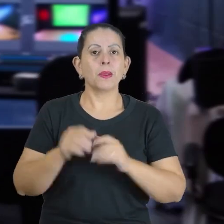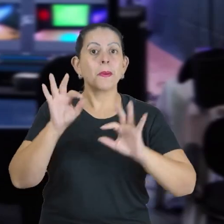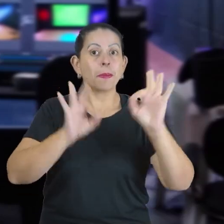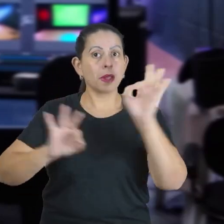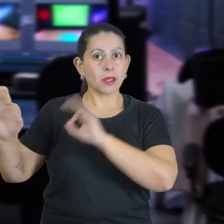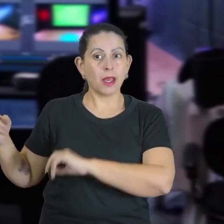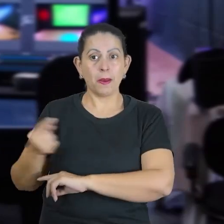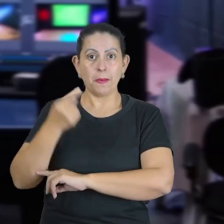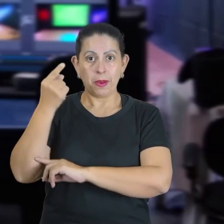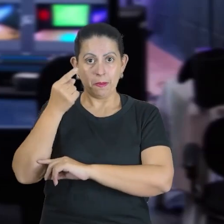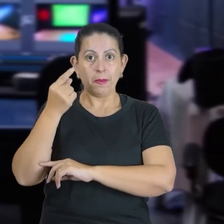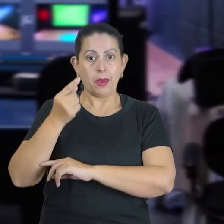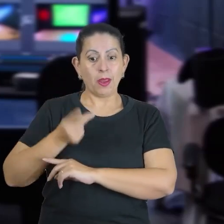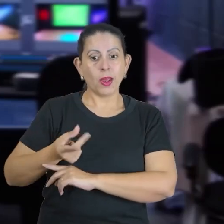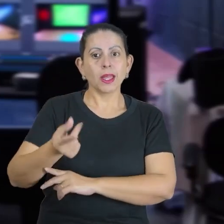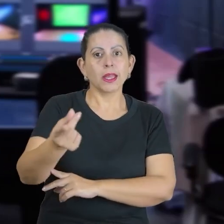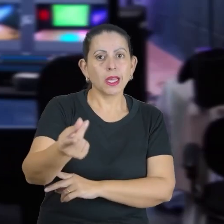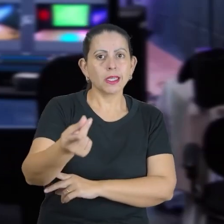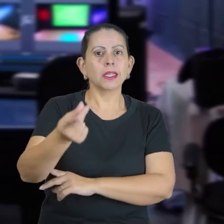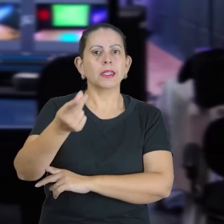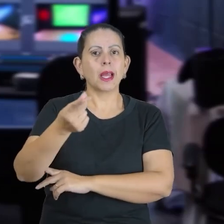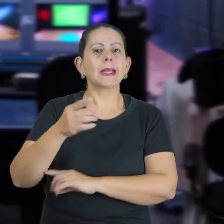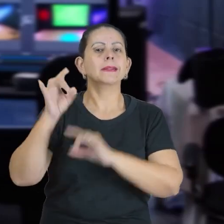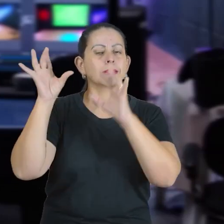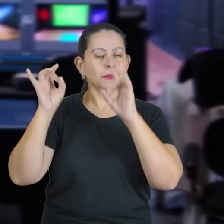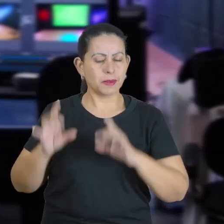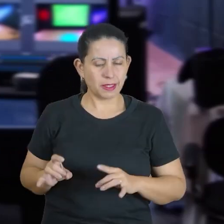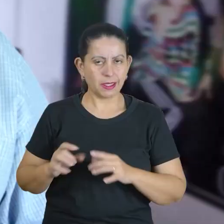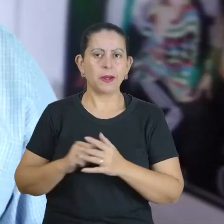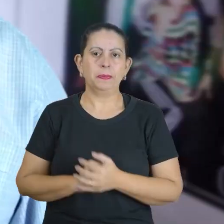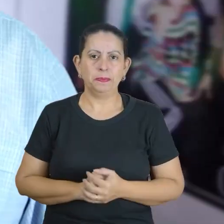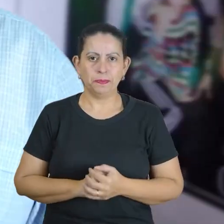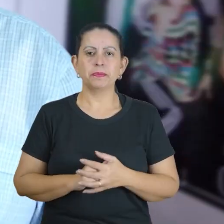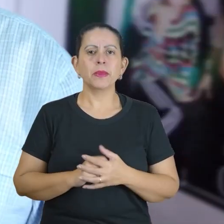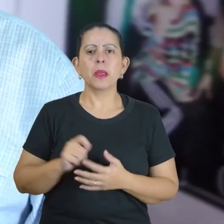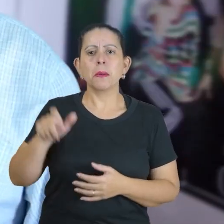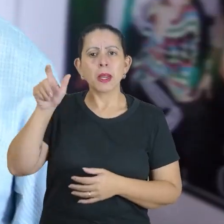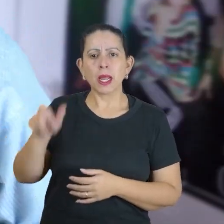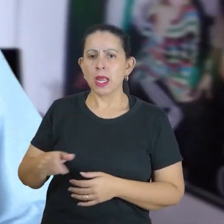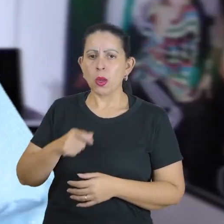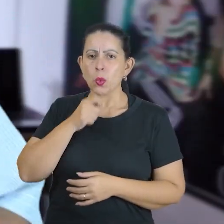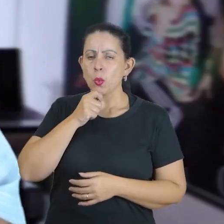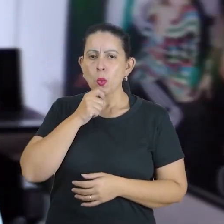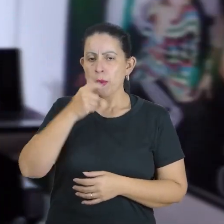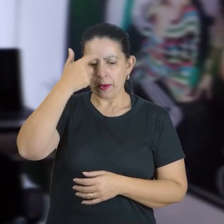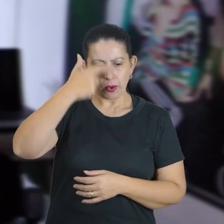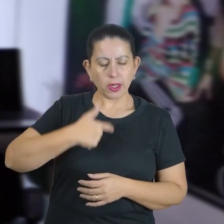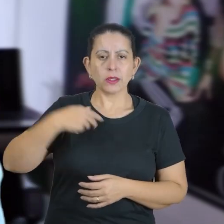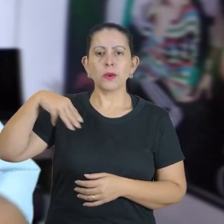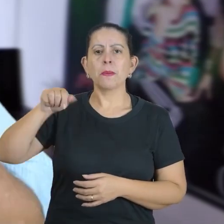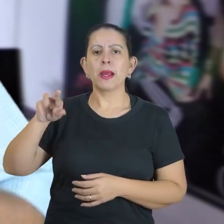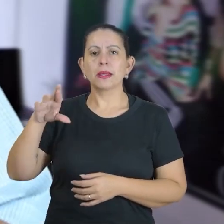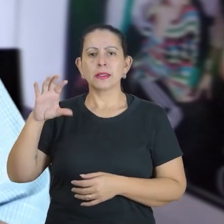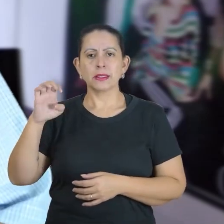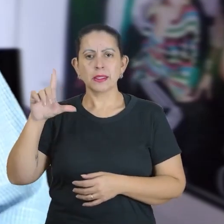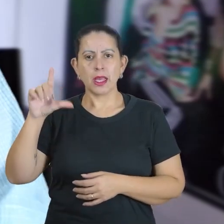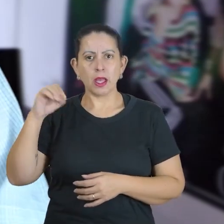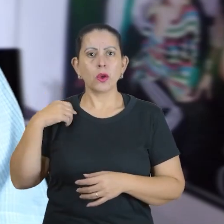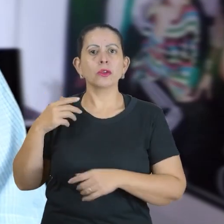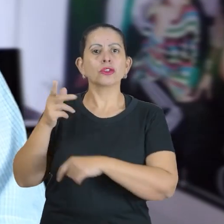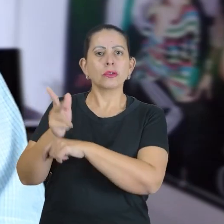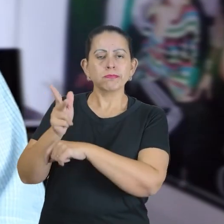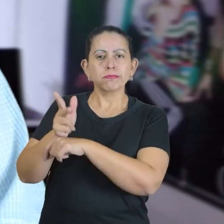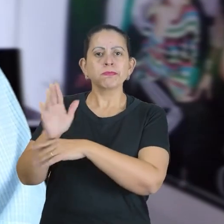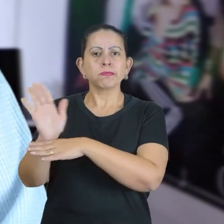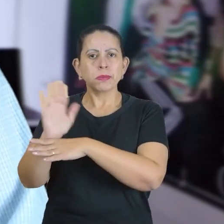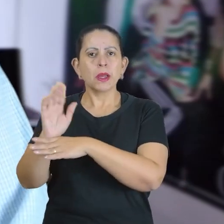nosso primeiro Eternidade está muito especial. Para quem ainda não me conhece, eu sou Marcelo Nis, cineasta